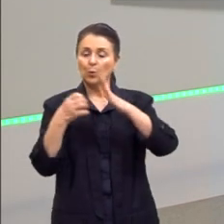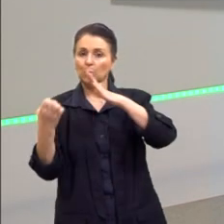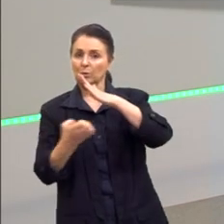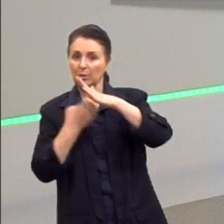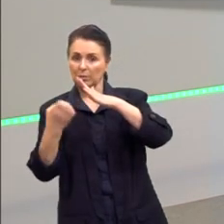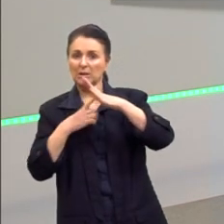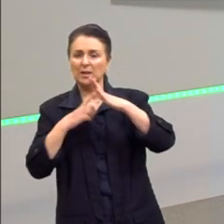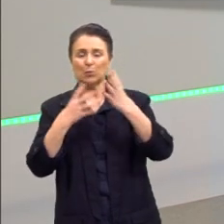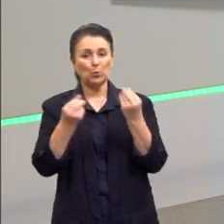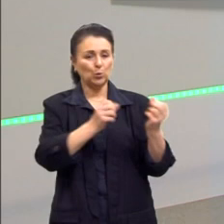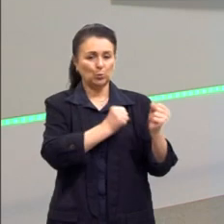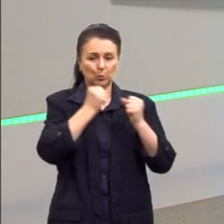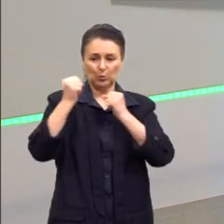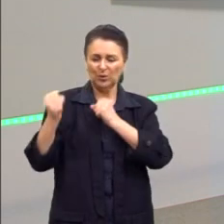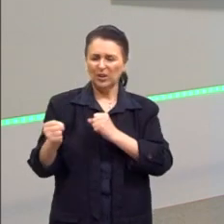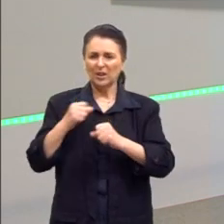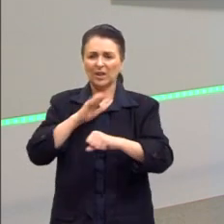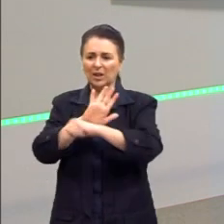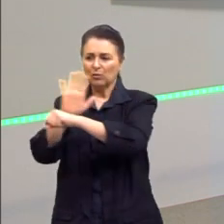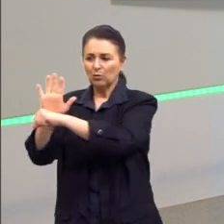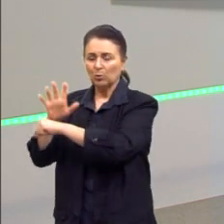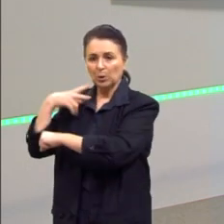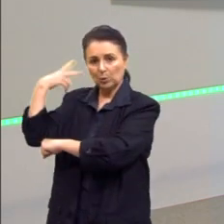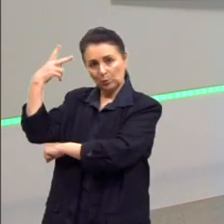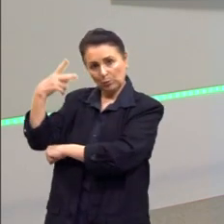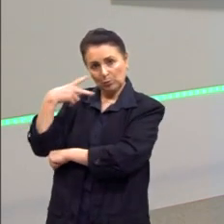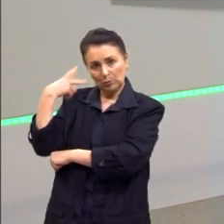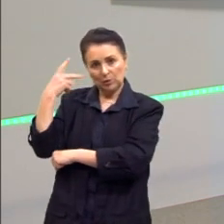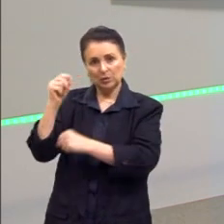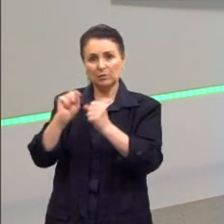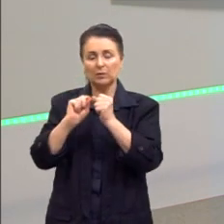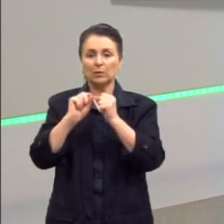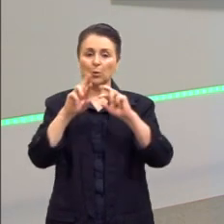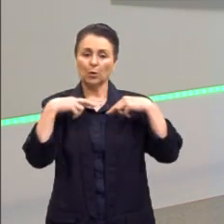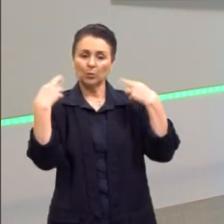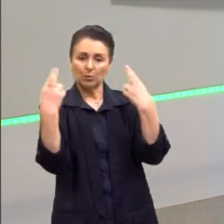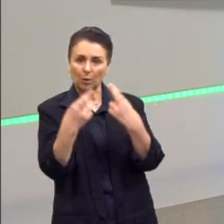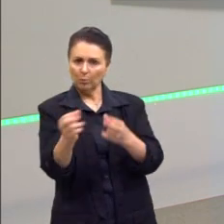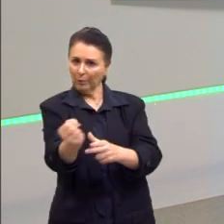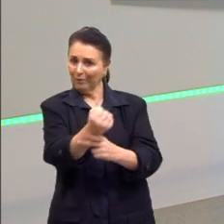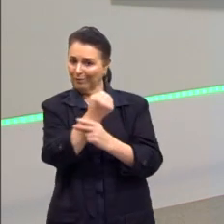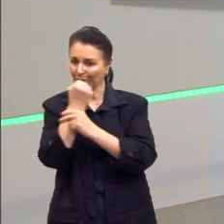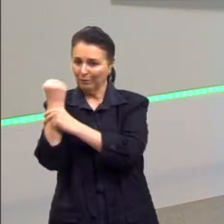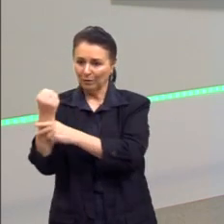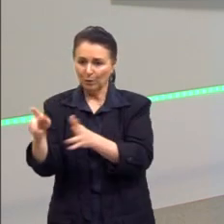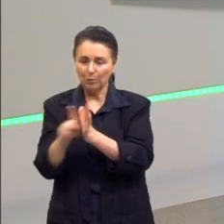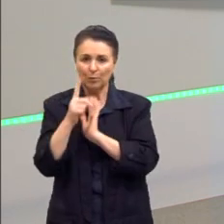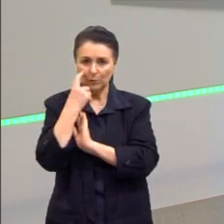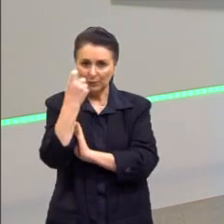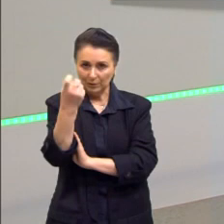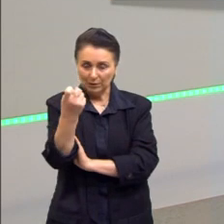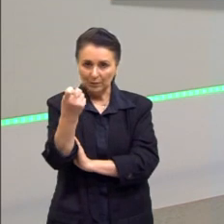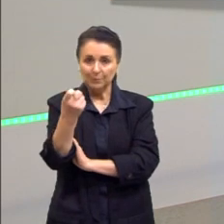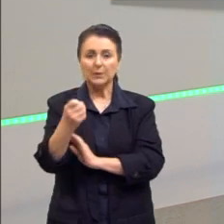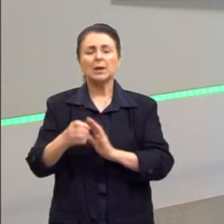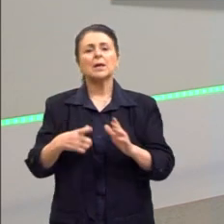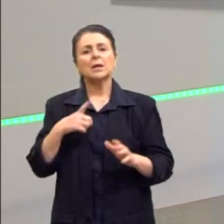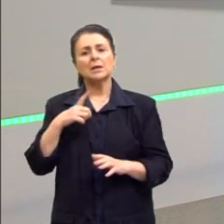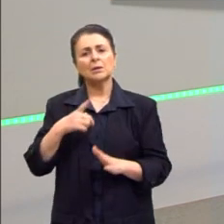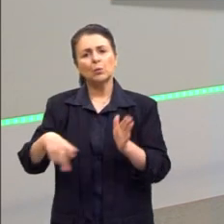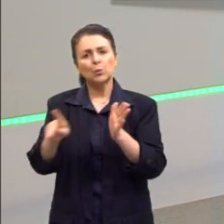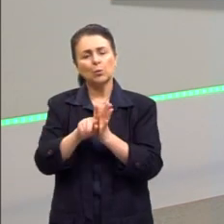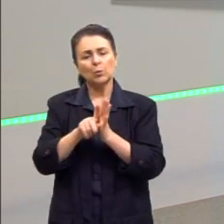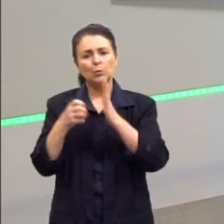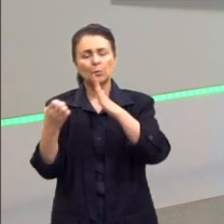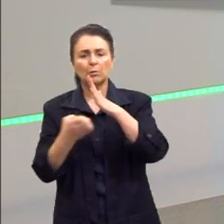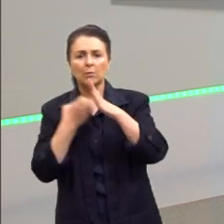eles têm a ajuda dos políticos, eles se reúnem entre si para defender os seus interesses. E se os empresários se reúnem, por exemplo, para